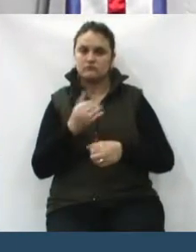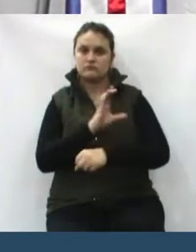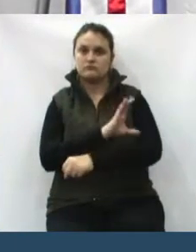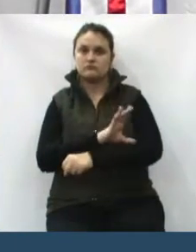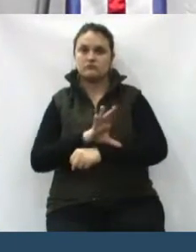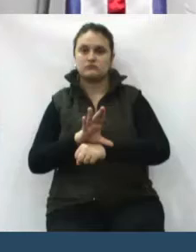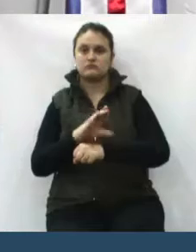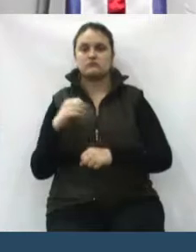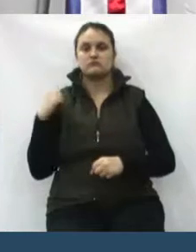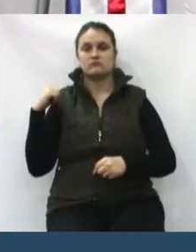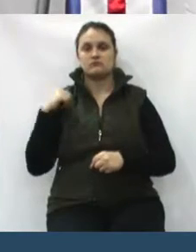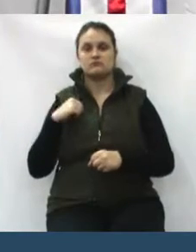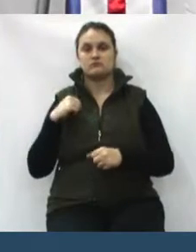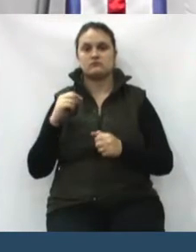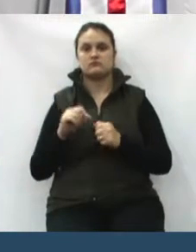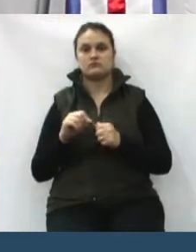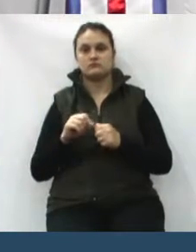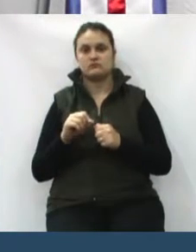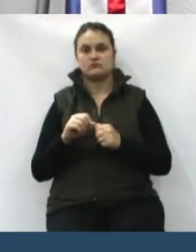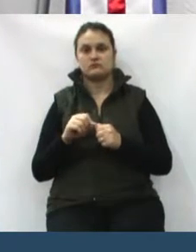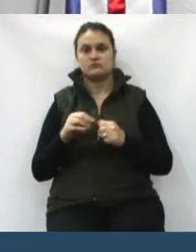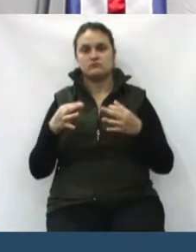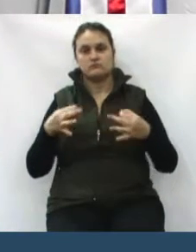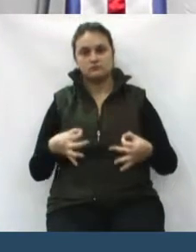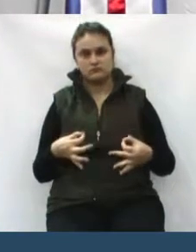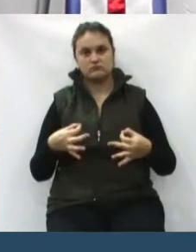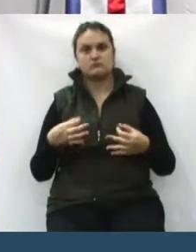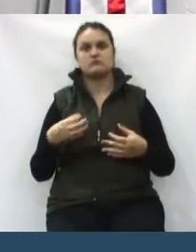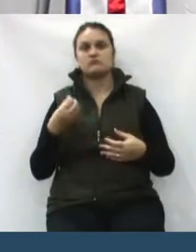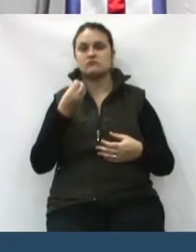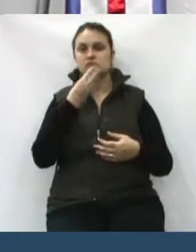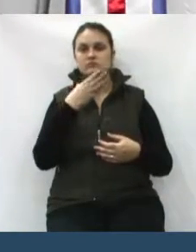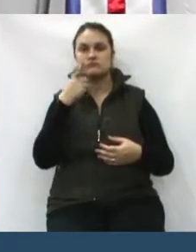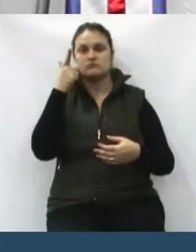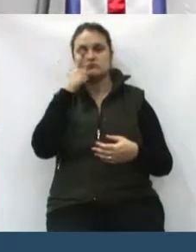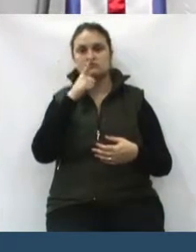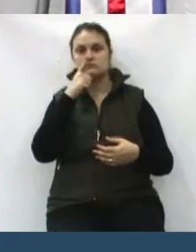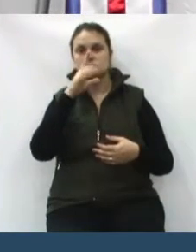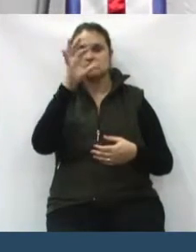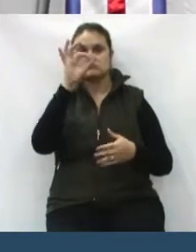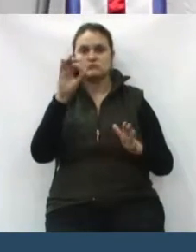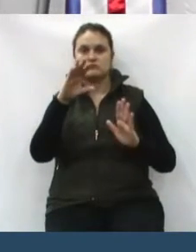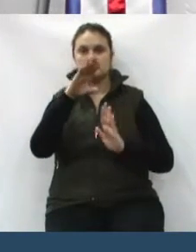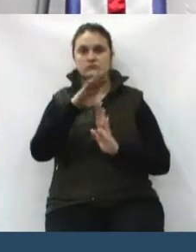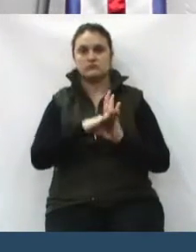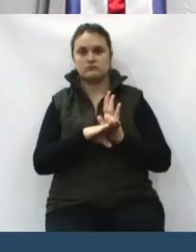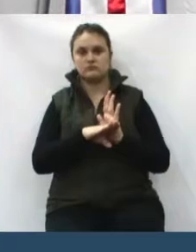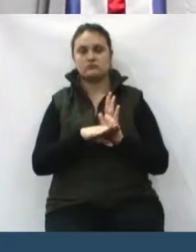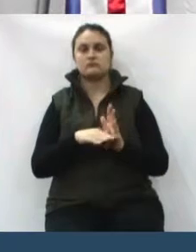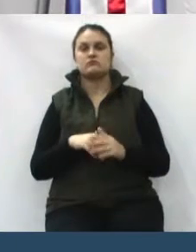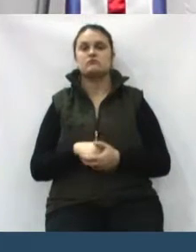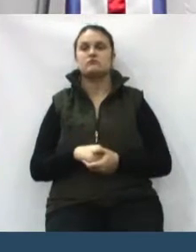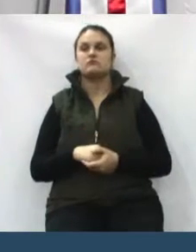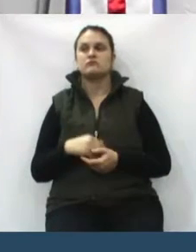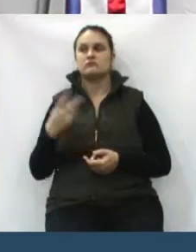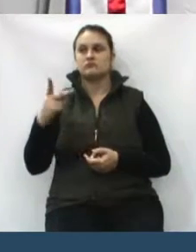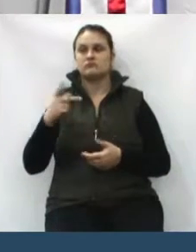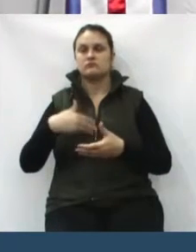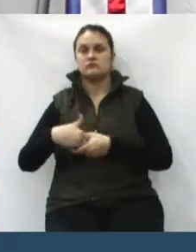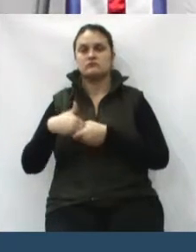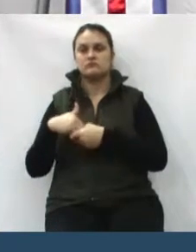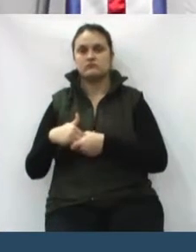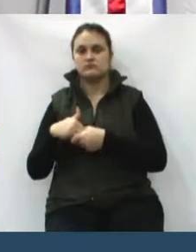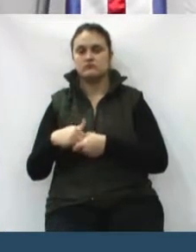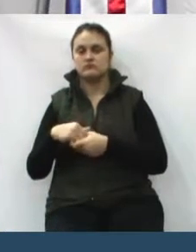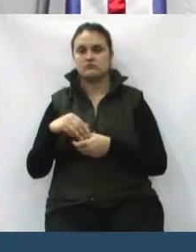curso e fazer justa esse benefício aí que foi uma iniciativa sua. Parabéns pelo